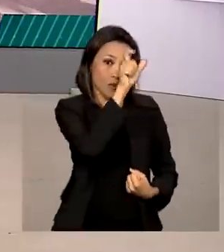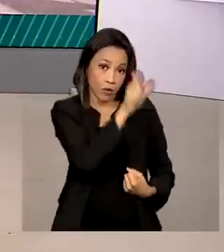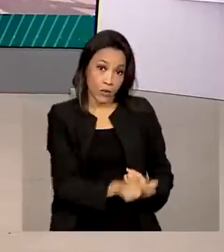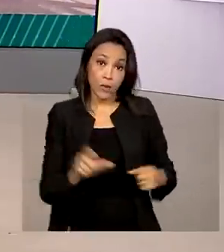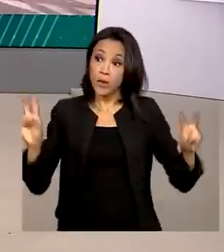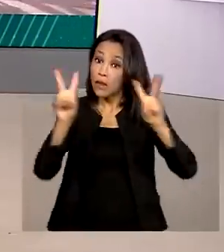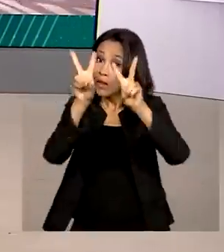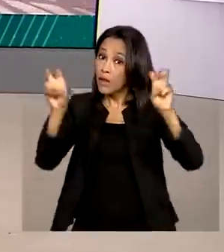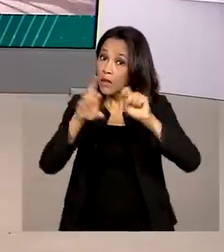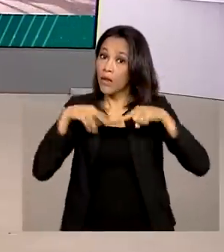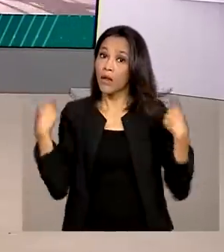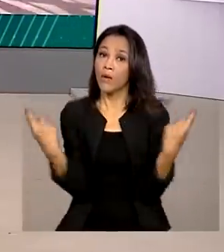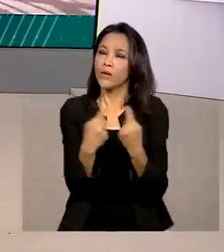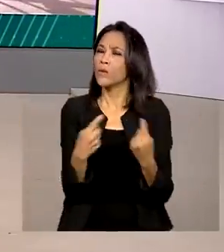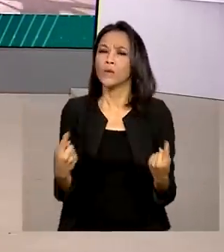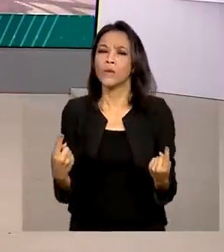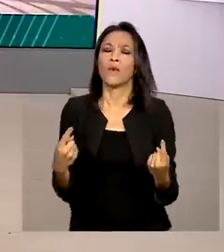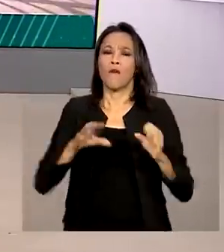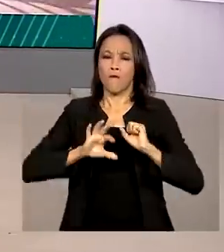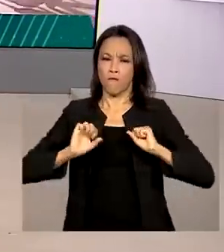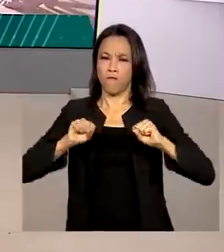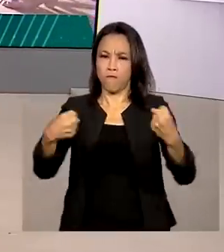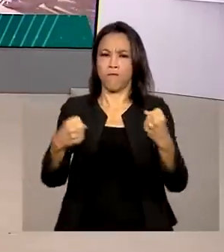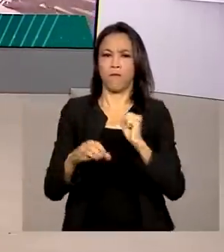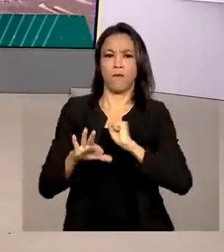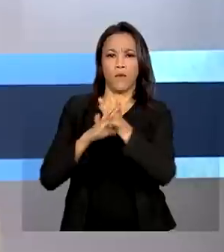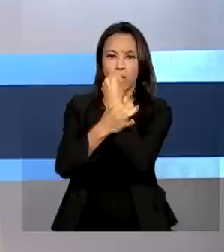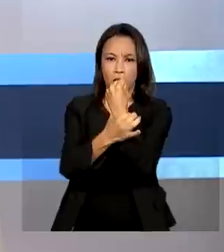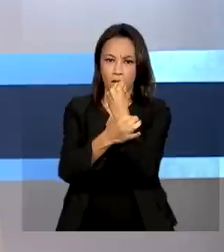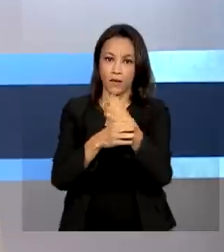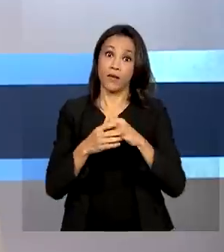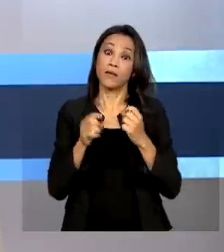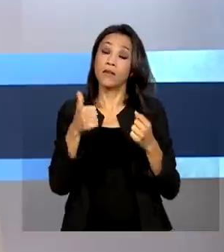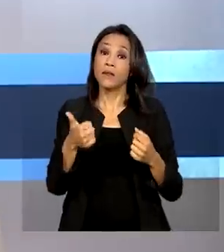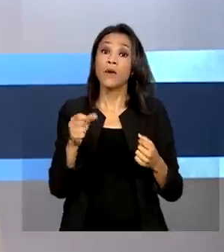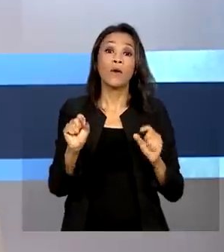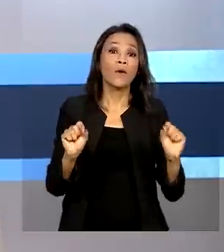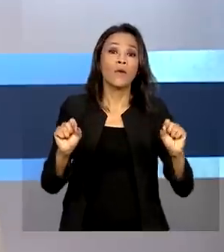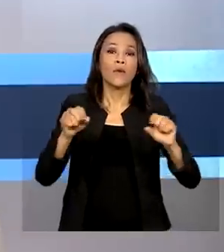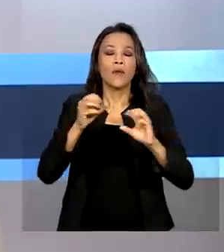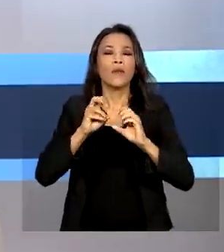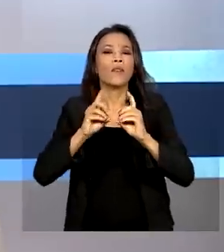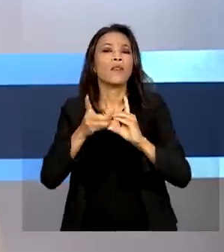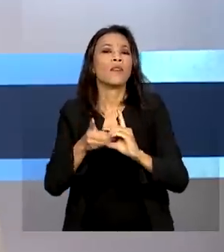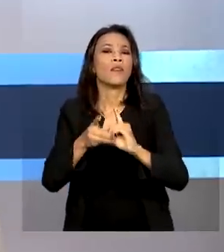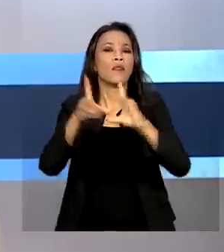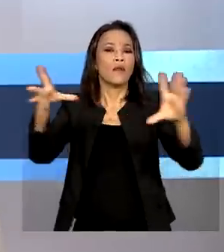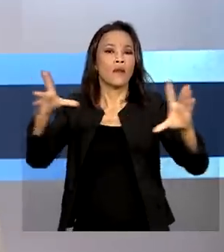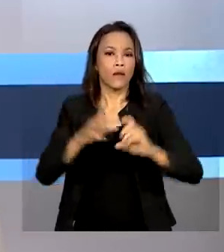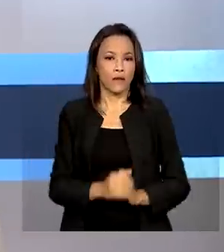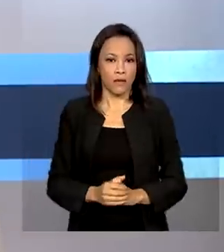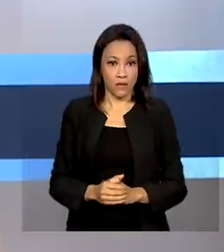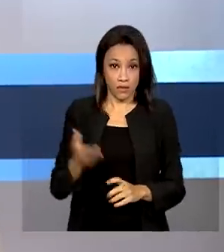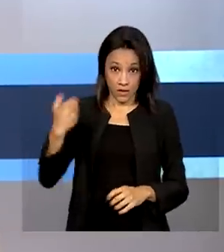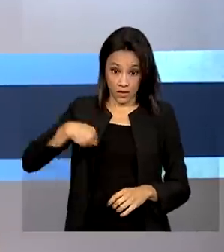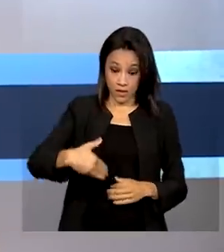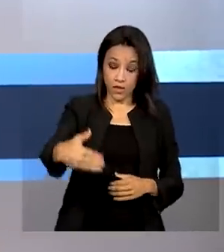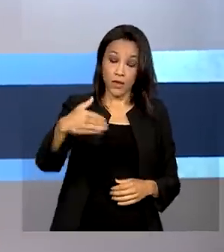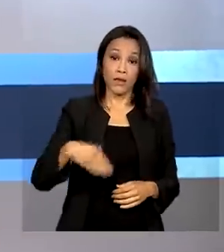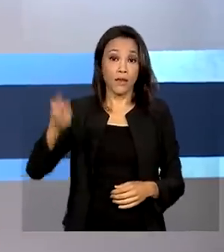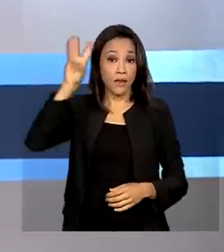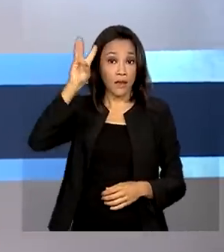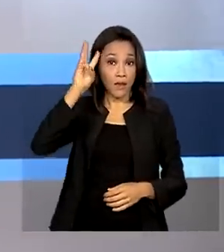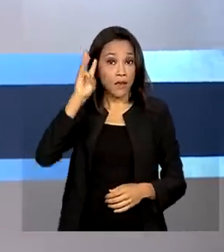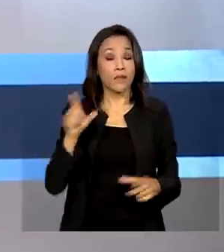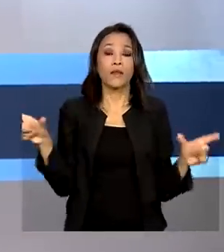da reunião foi o fortalecimento da democracia. E nesta terça-feira, os senadores da Comissão de Constituição e Justiça